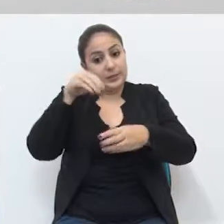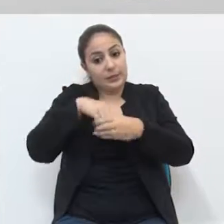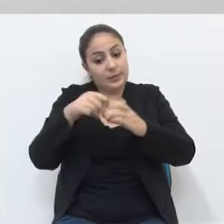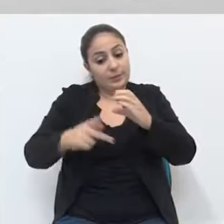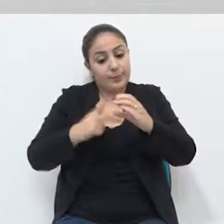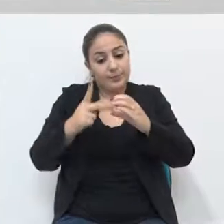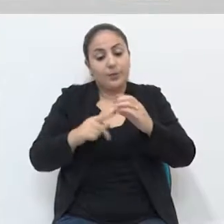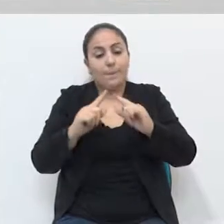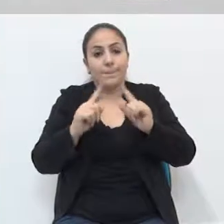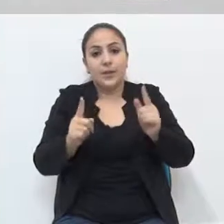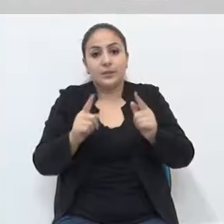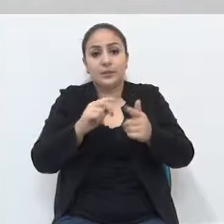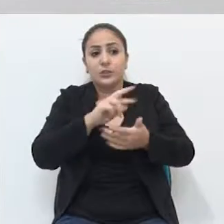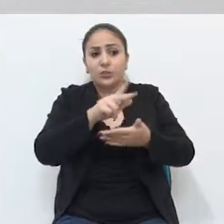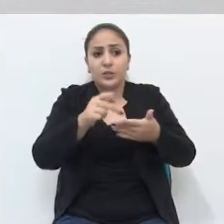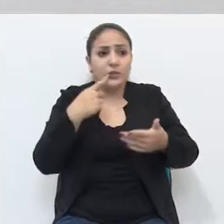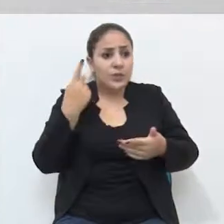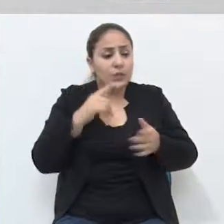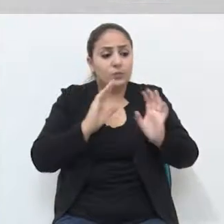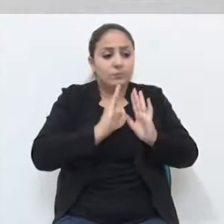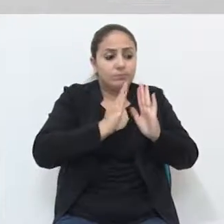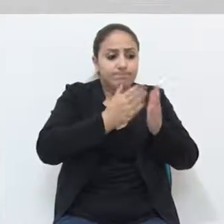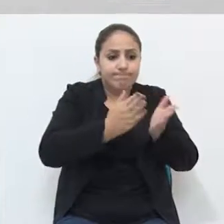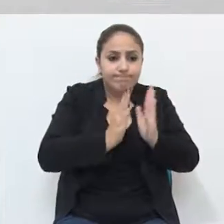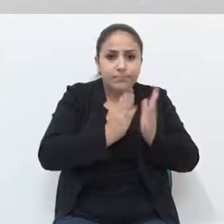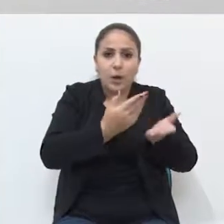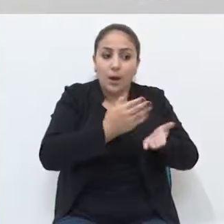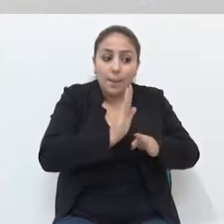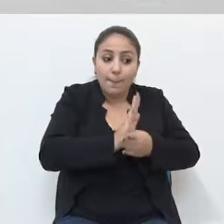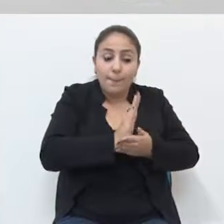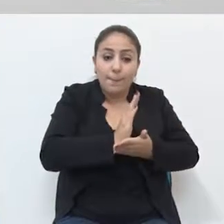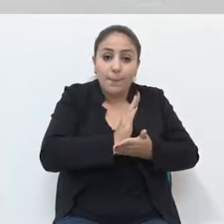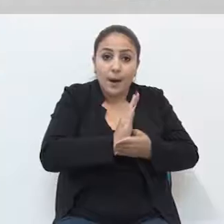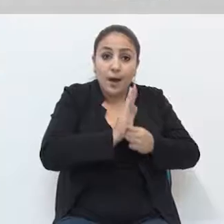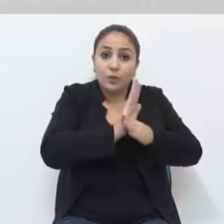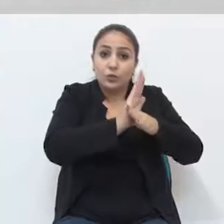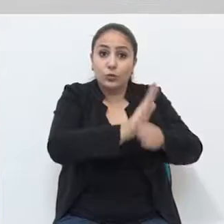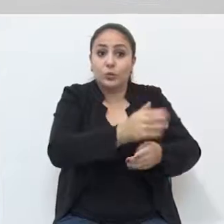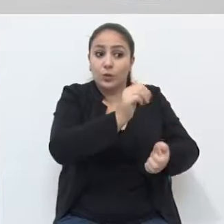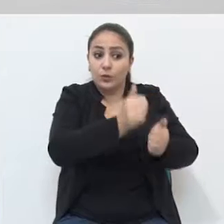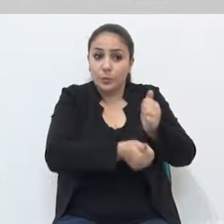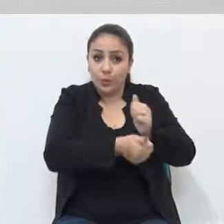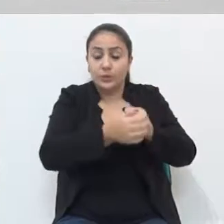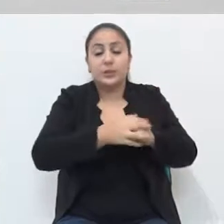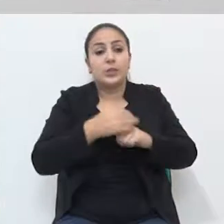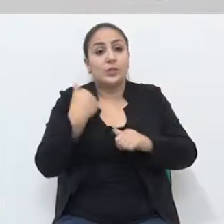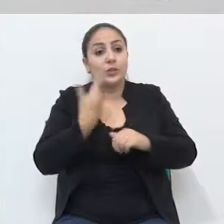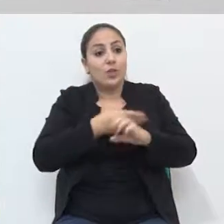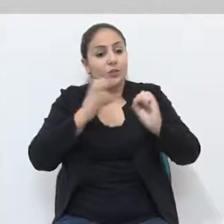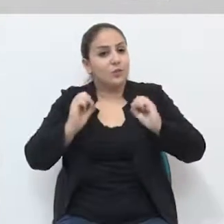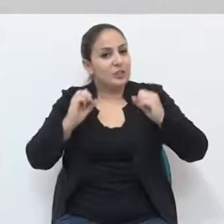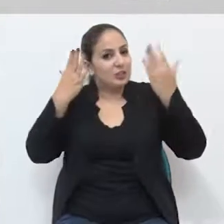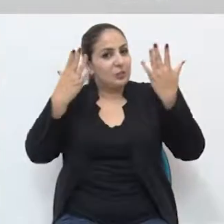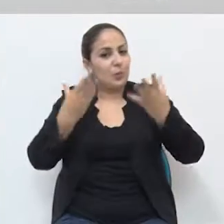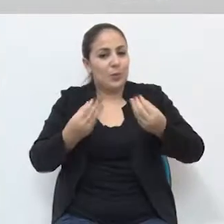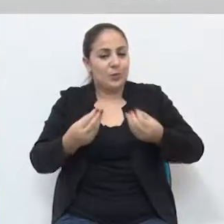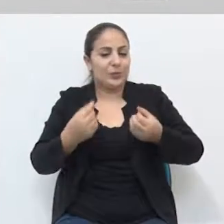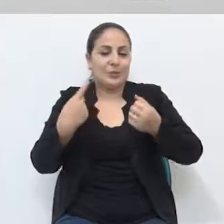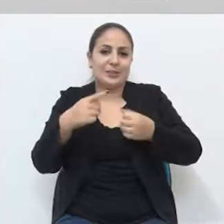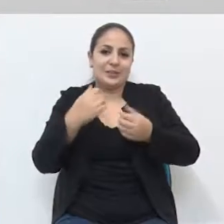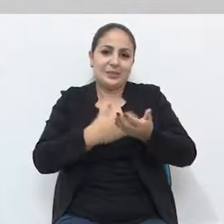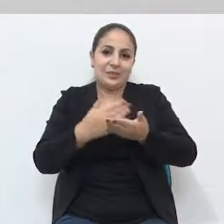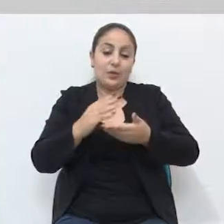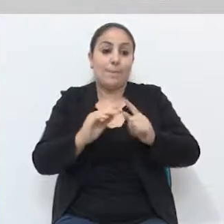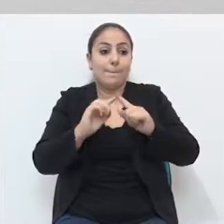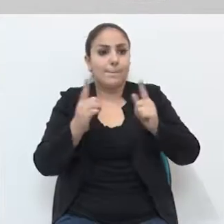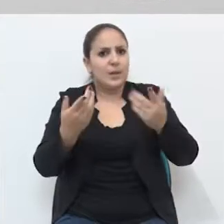dentro da Câmara de Vereadores, vários vereadores se dedicam ao apoio ao esporte amador, certamente estamos comemorando e muito